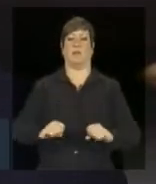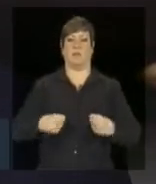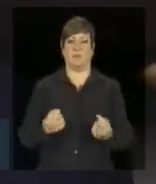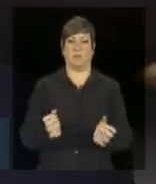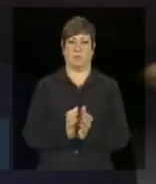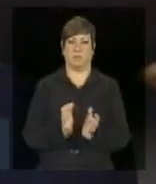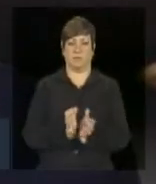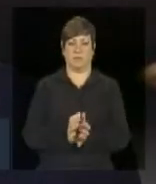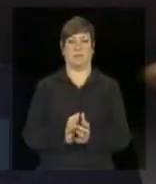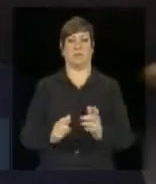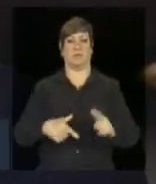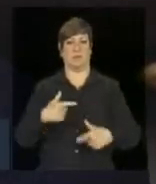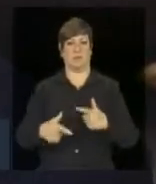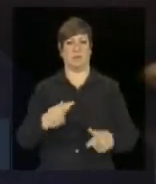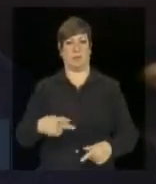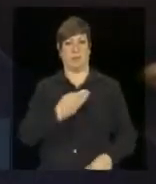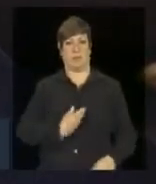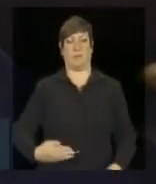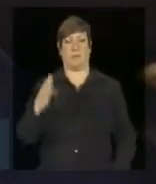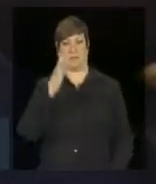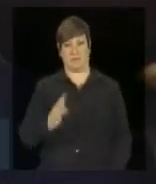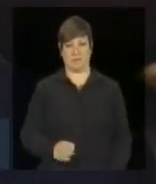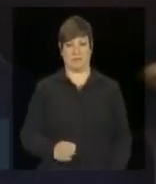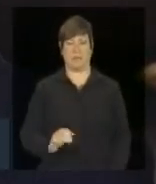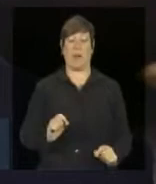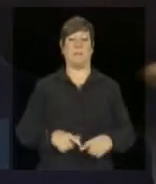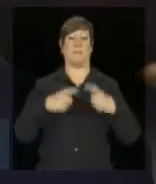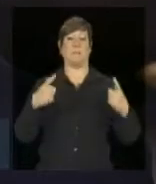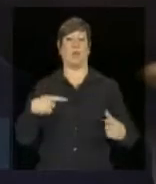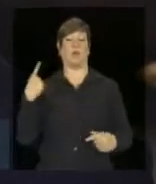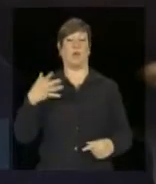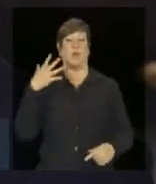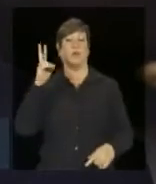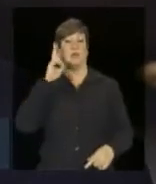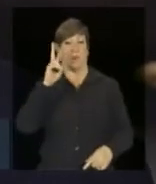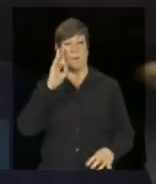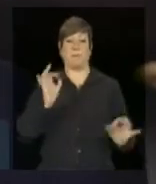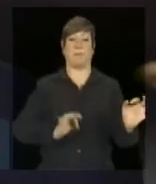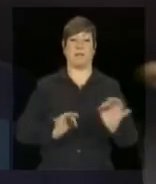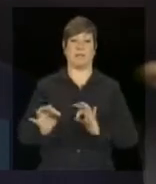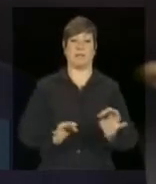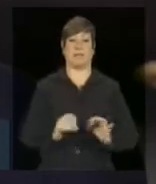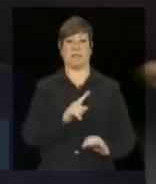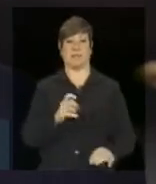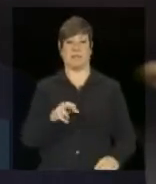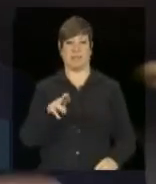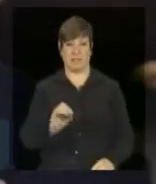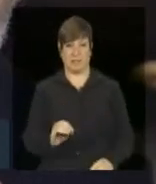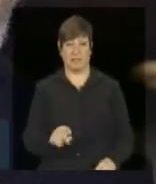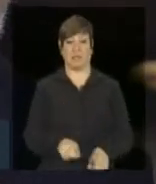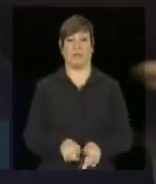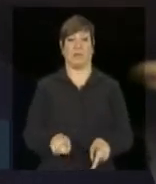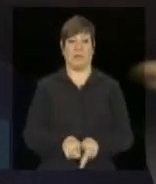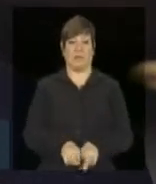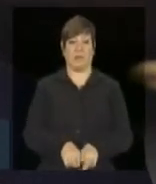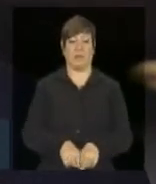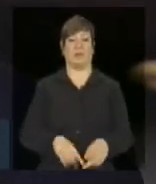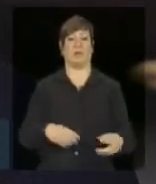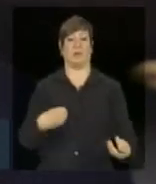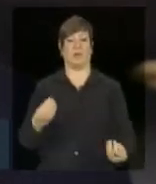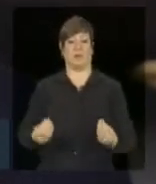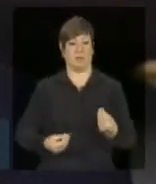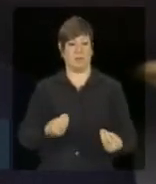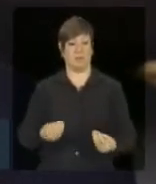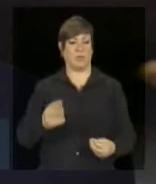brasileiro A maior parte dos comentários foram sobre o projeto zero, aí sinalizando insuficiências desde insuficiências